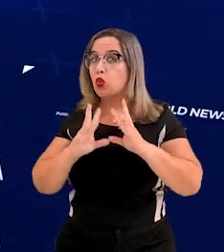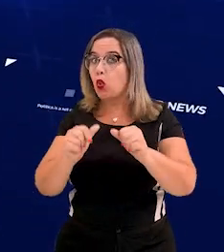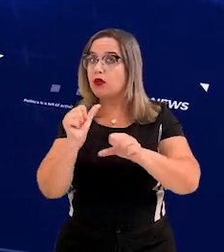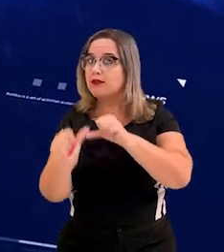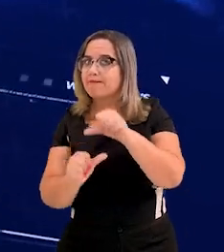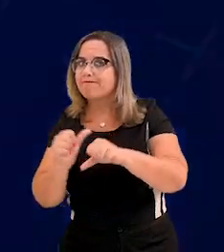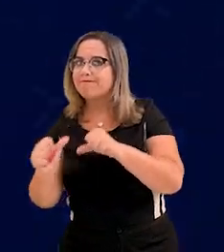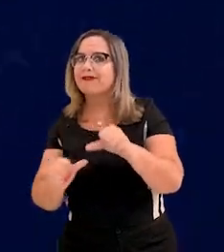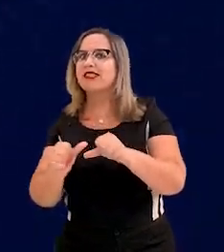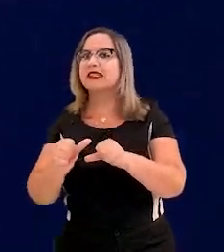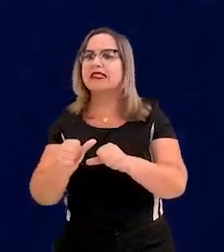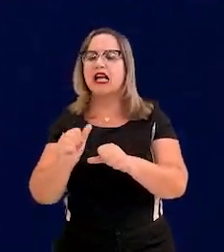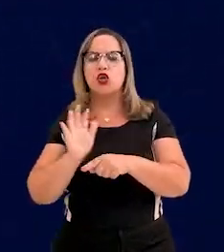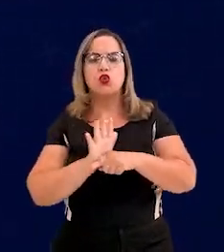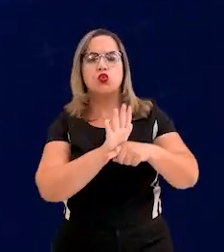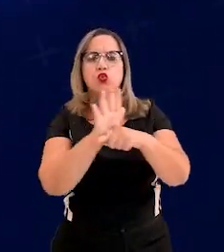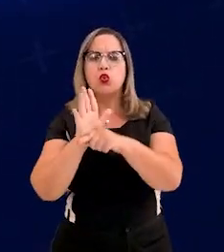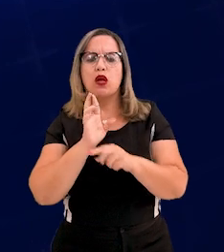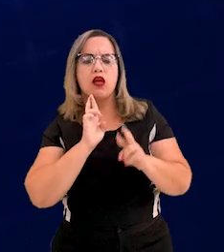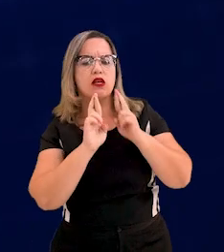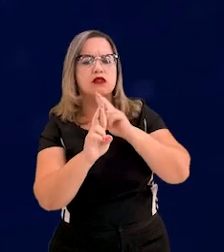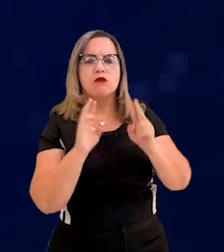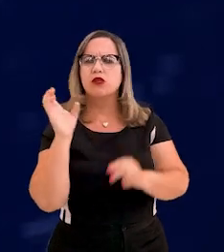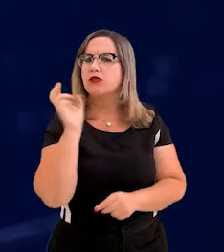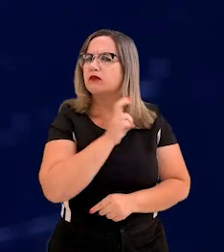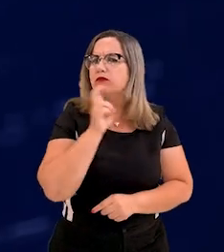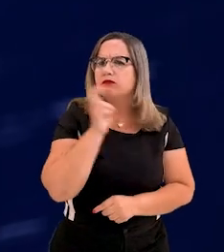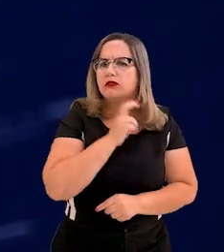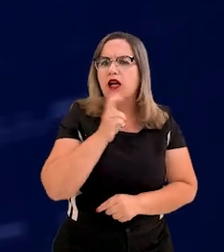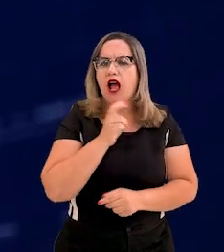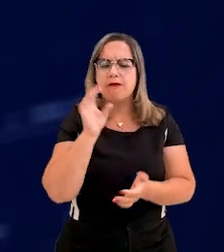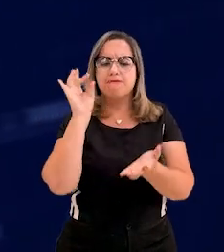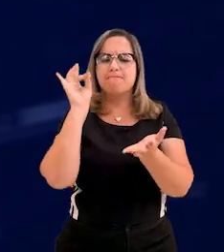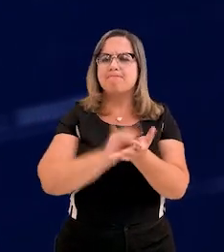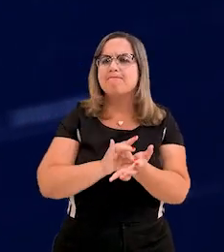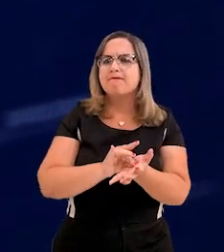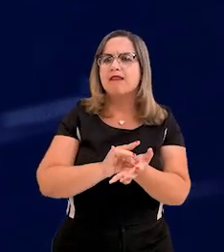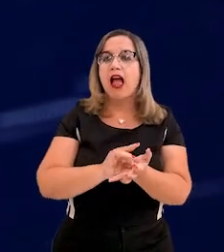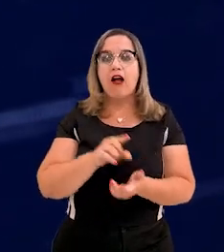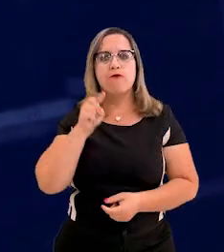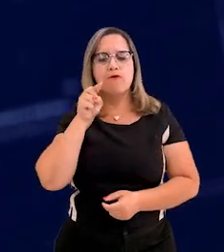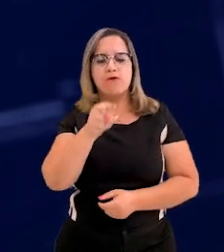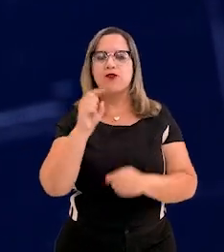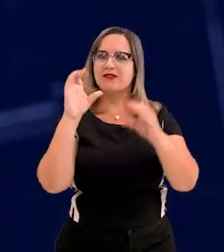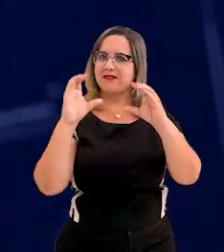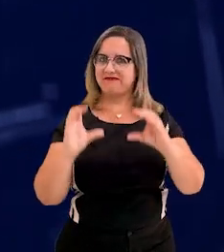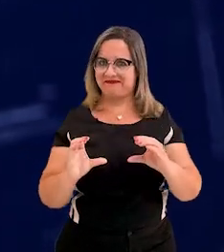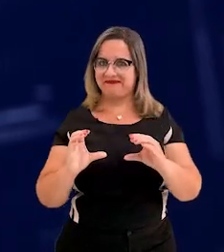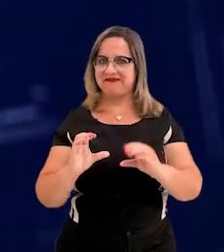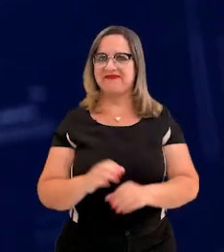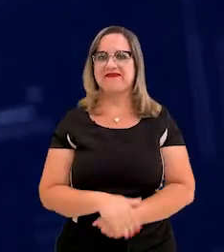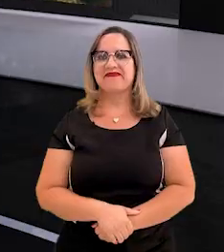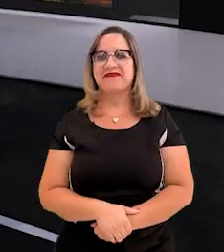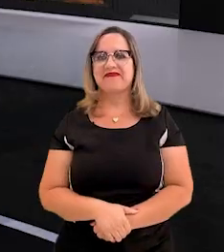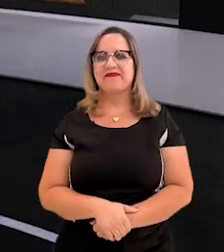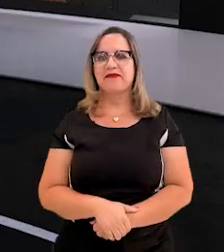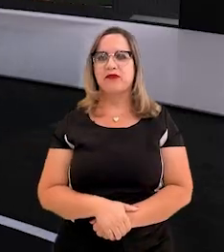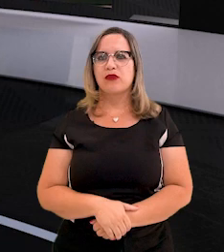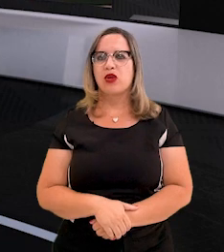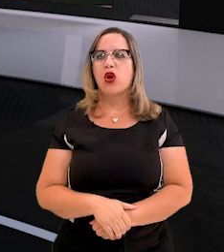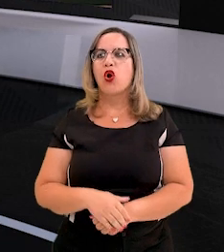estas mudanças e dar respostas rápidas e efetivas a você, cidadão.